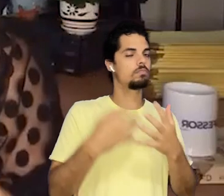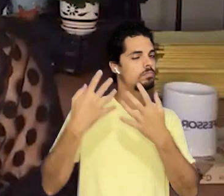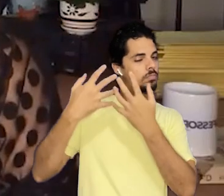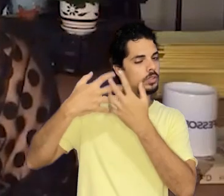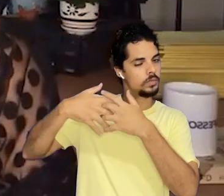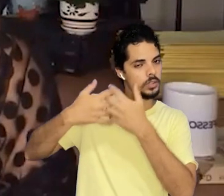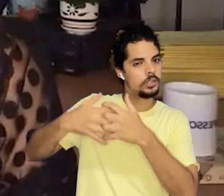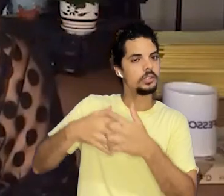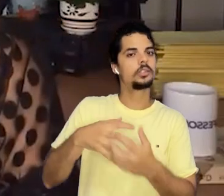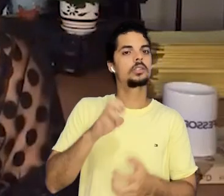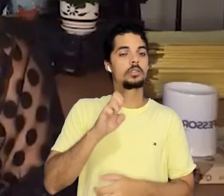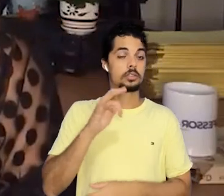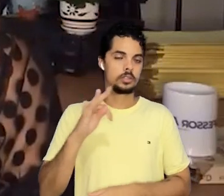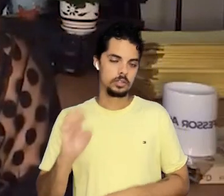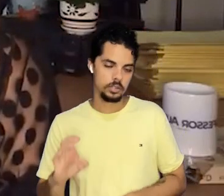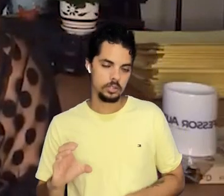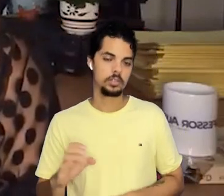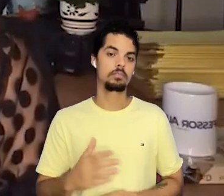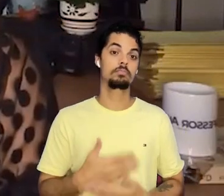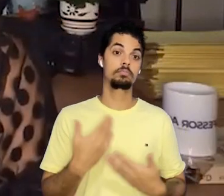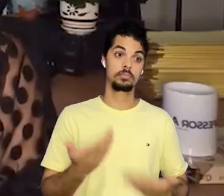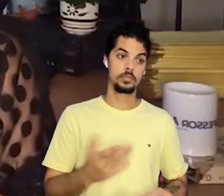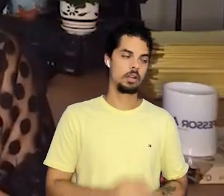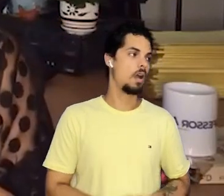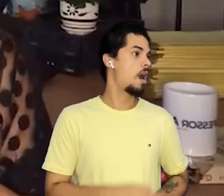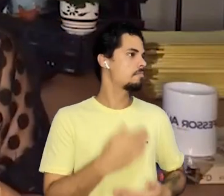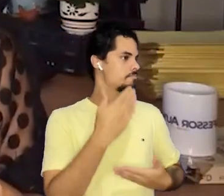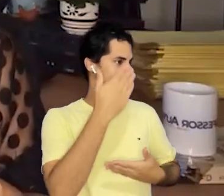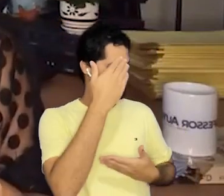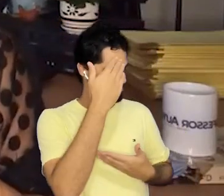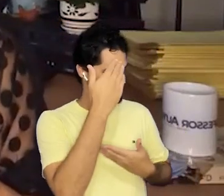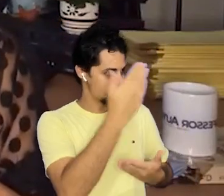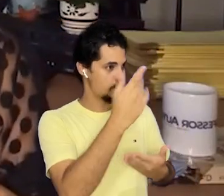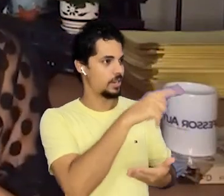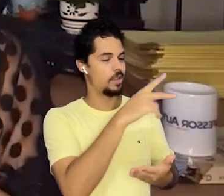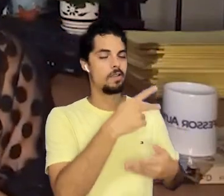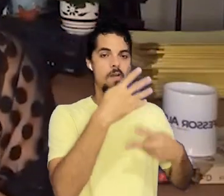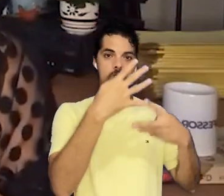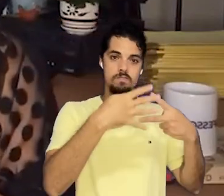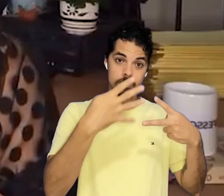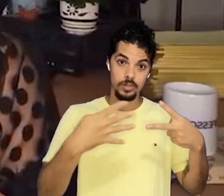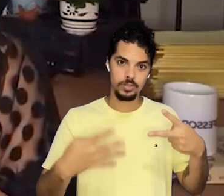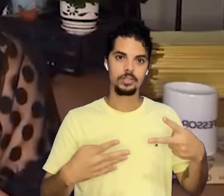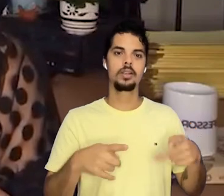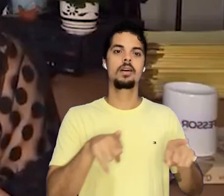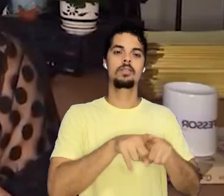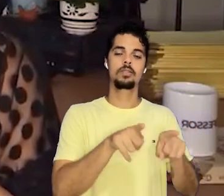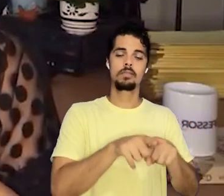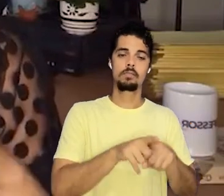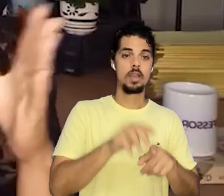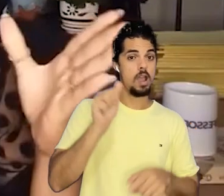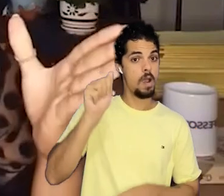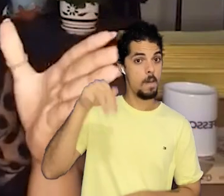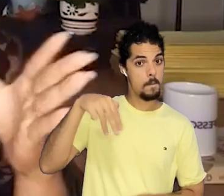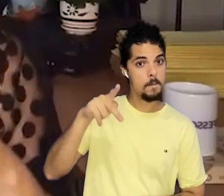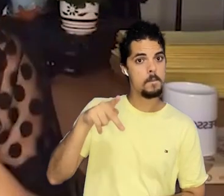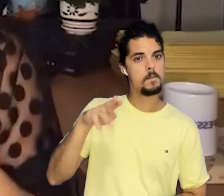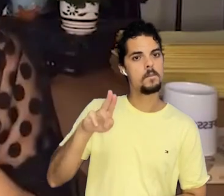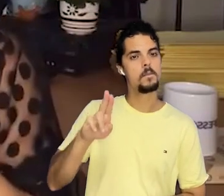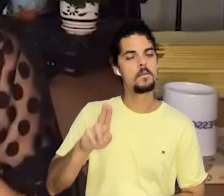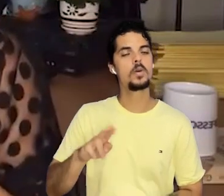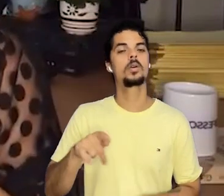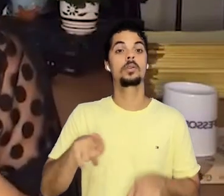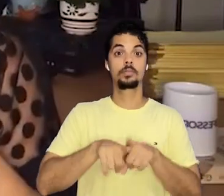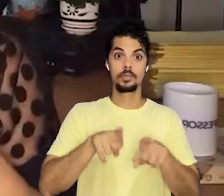então eu encerro a minha fala agradecendo o blog do Bicentenário, e agradecendo a ANPU pelo convite e desejando a